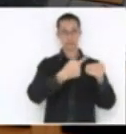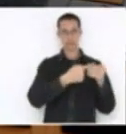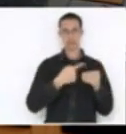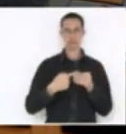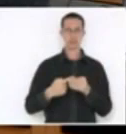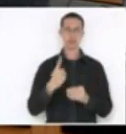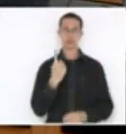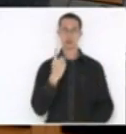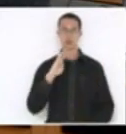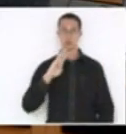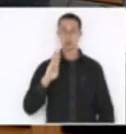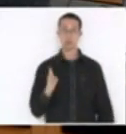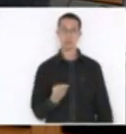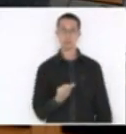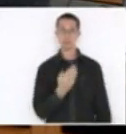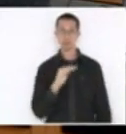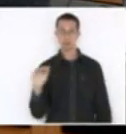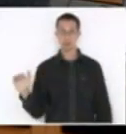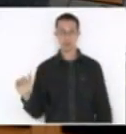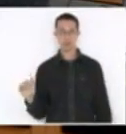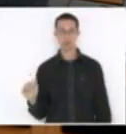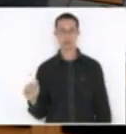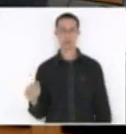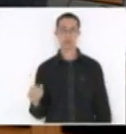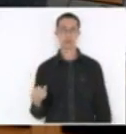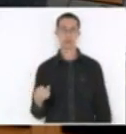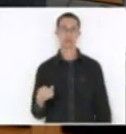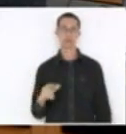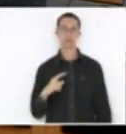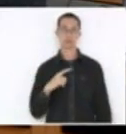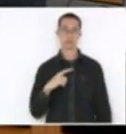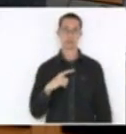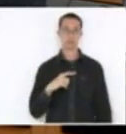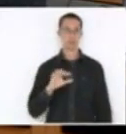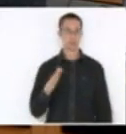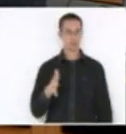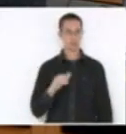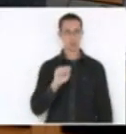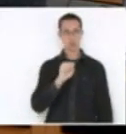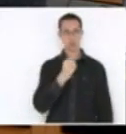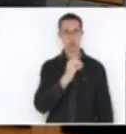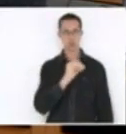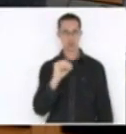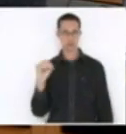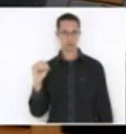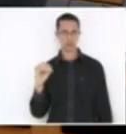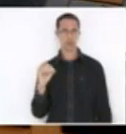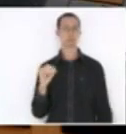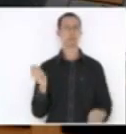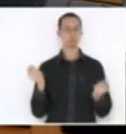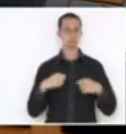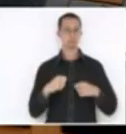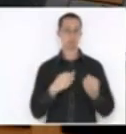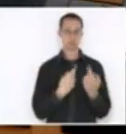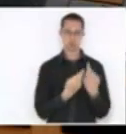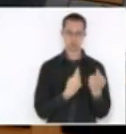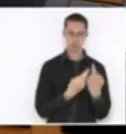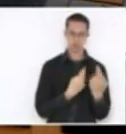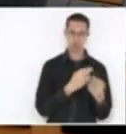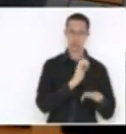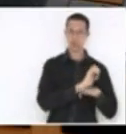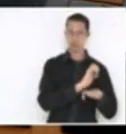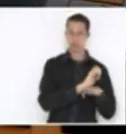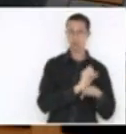bilhão e meio, nós temos os 800. Os 800 podem, sim, como vai para a rodovia estadual, podem ir para a escola estadual.